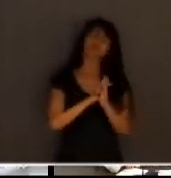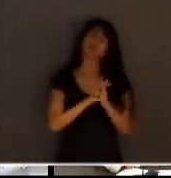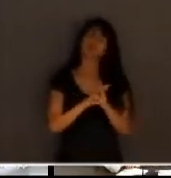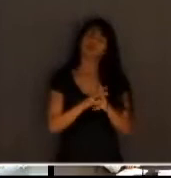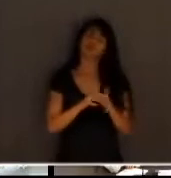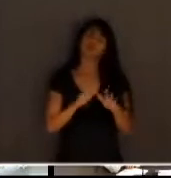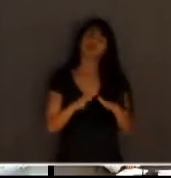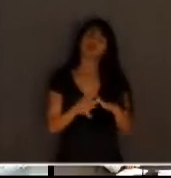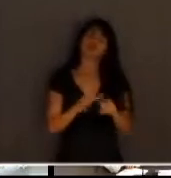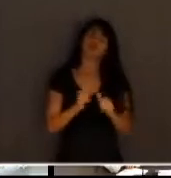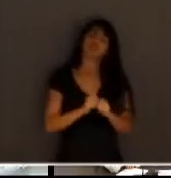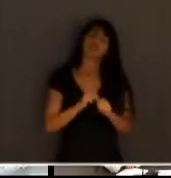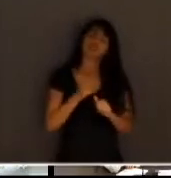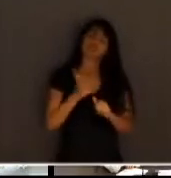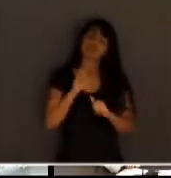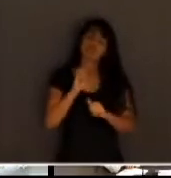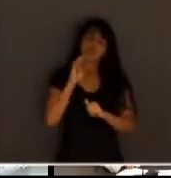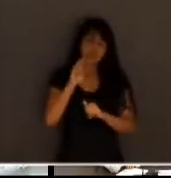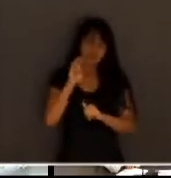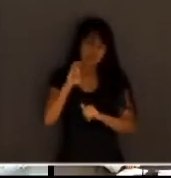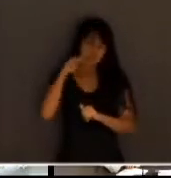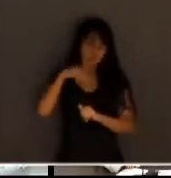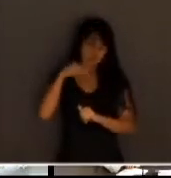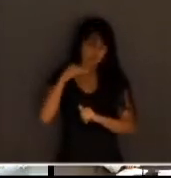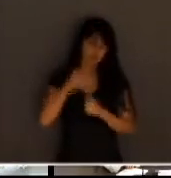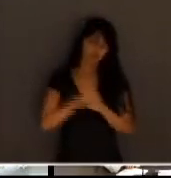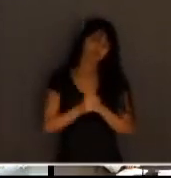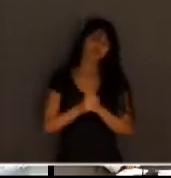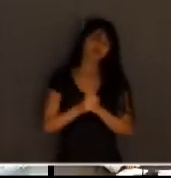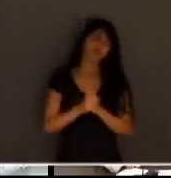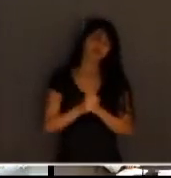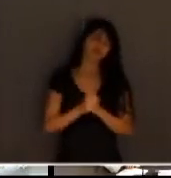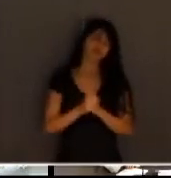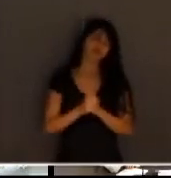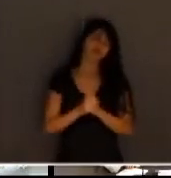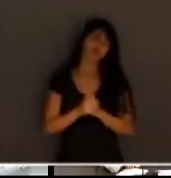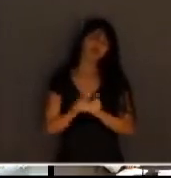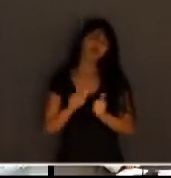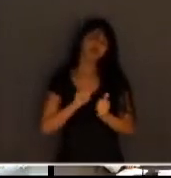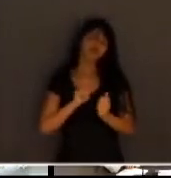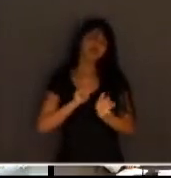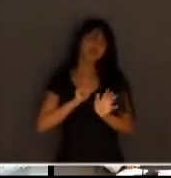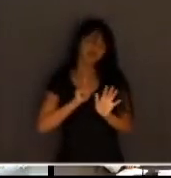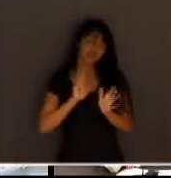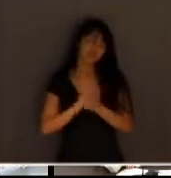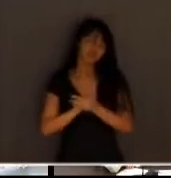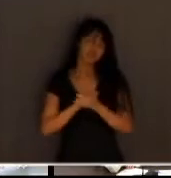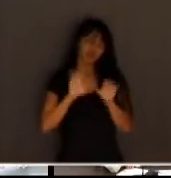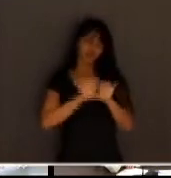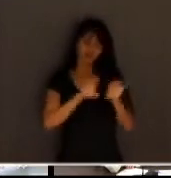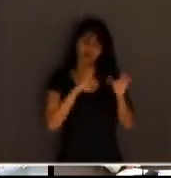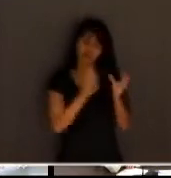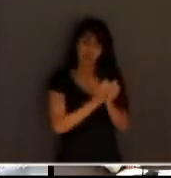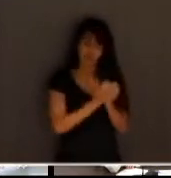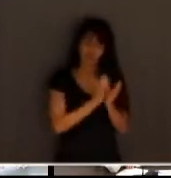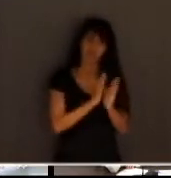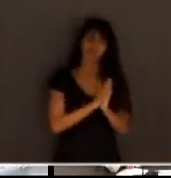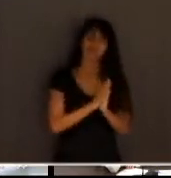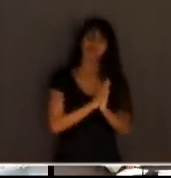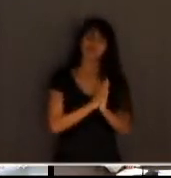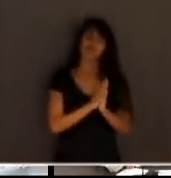minutos do plano piloto de uma comunidade eminentemente classe média, classe média alta. Um lugar bom de morar